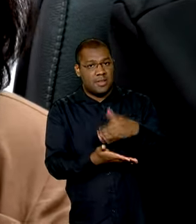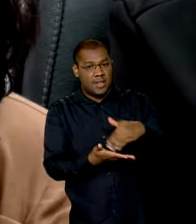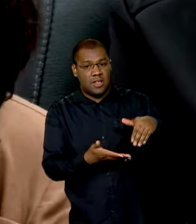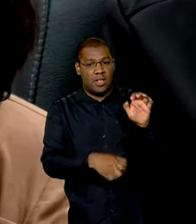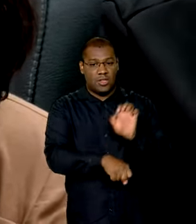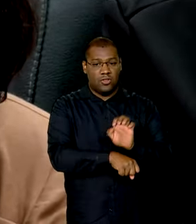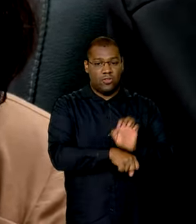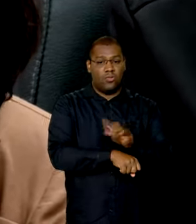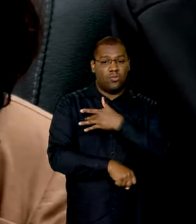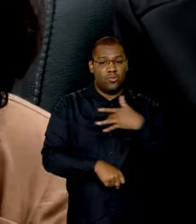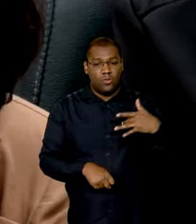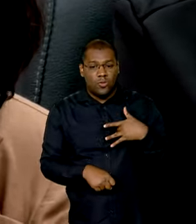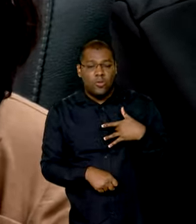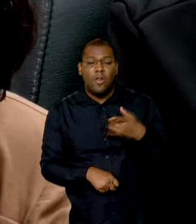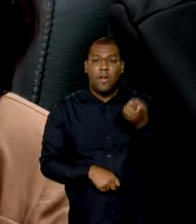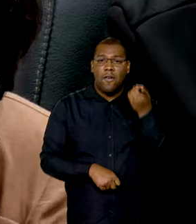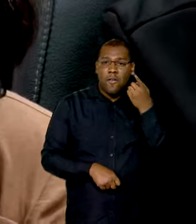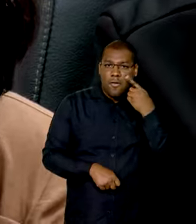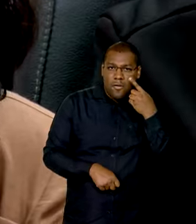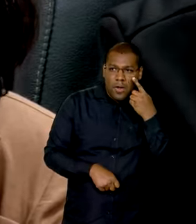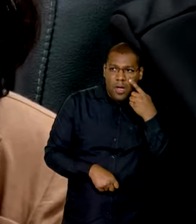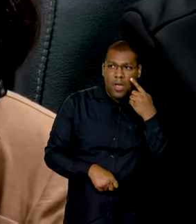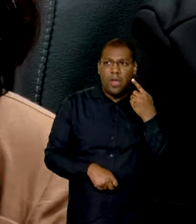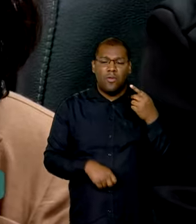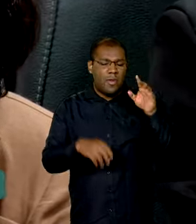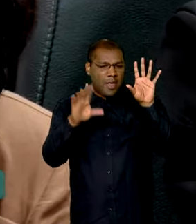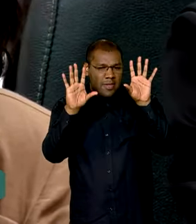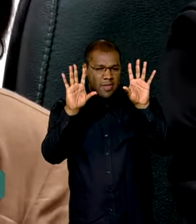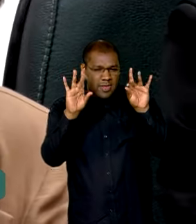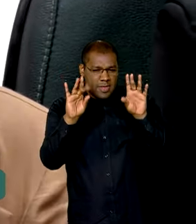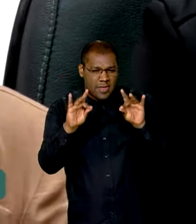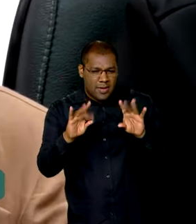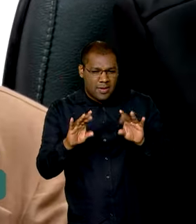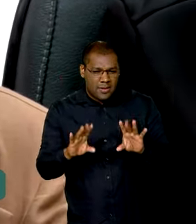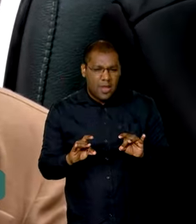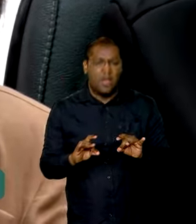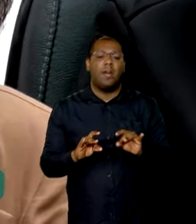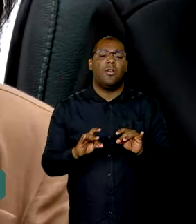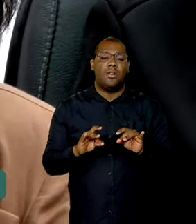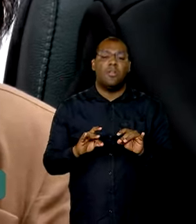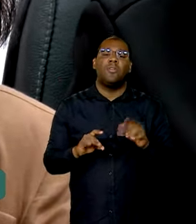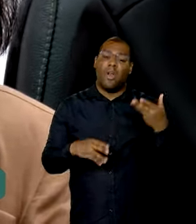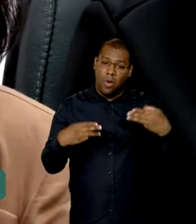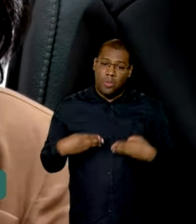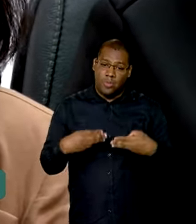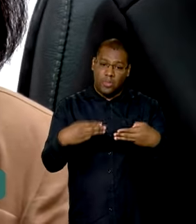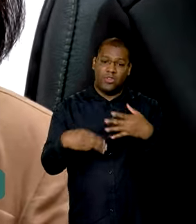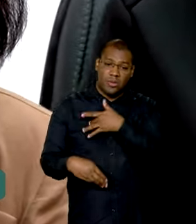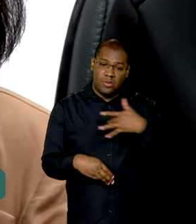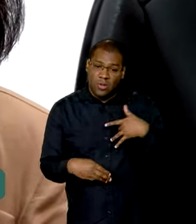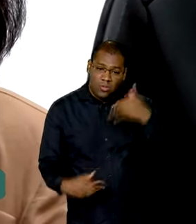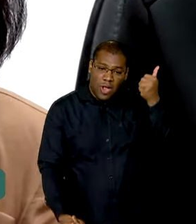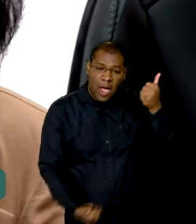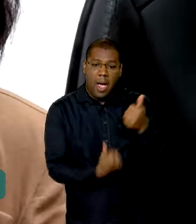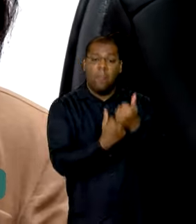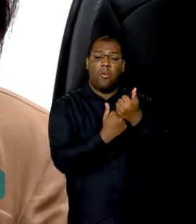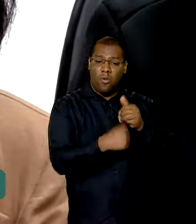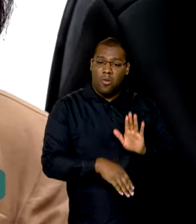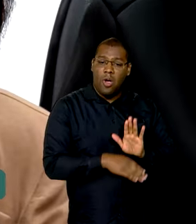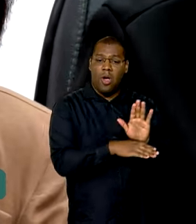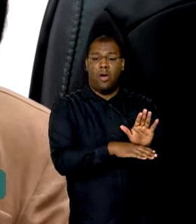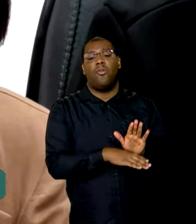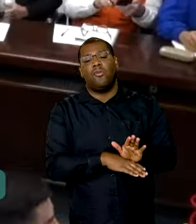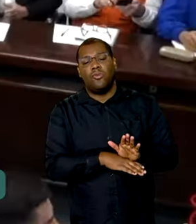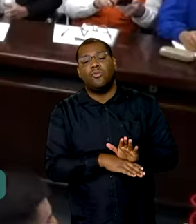para detalhar exatamente tudo o que é preciso para a gente dar o apoio certo e também demandar as